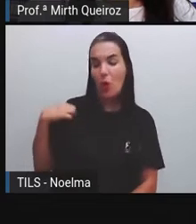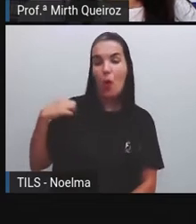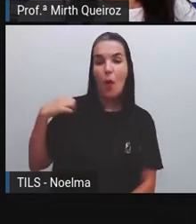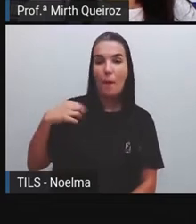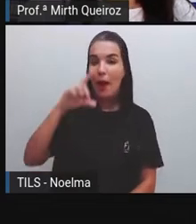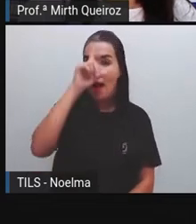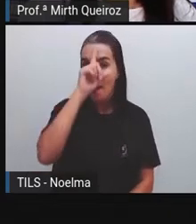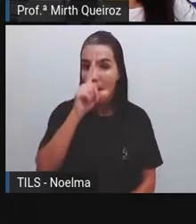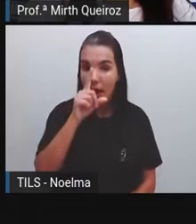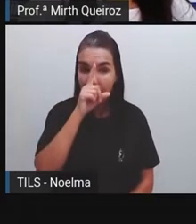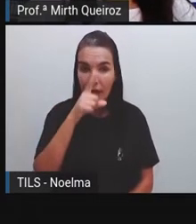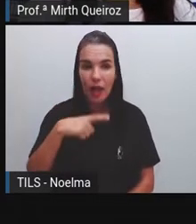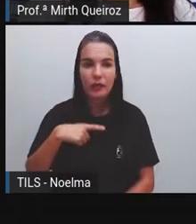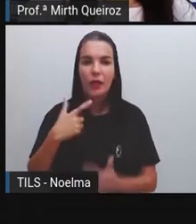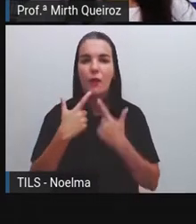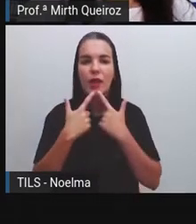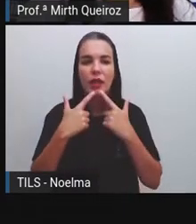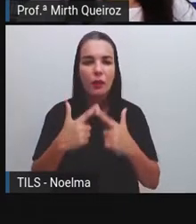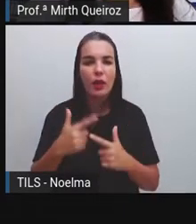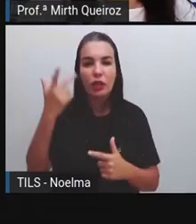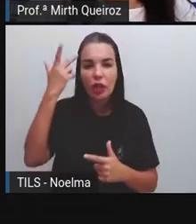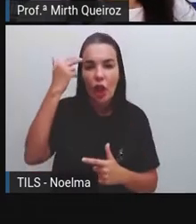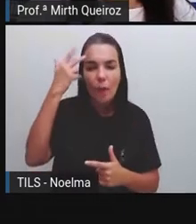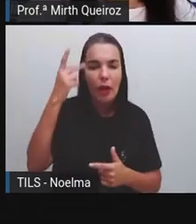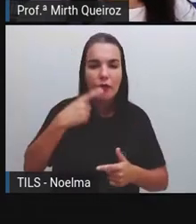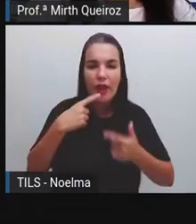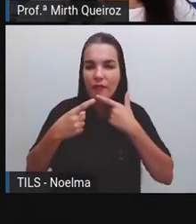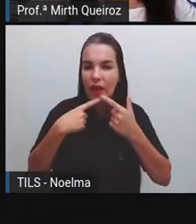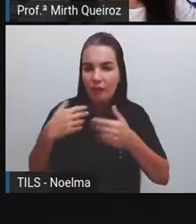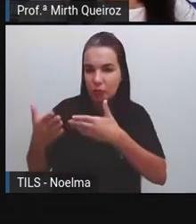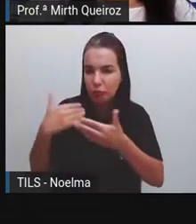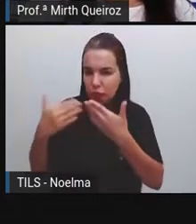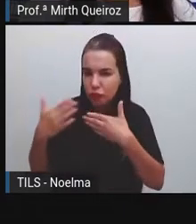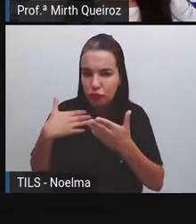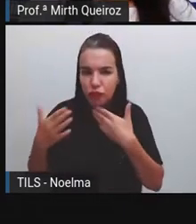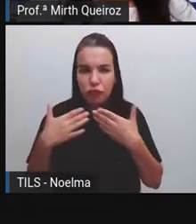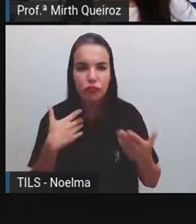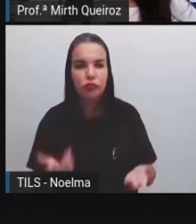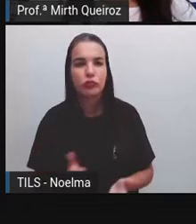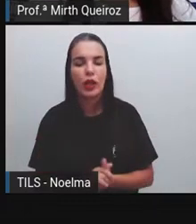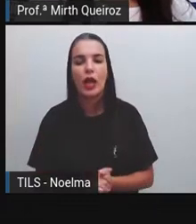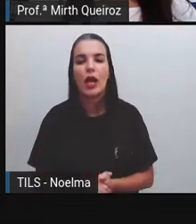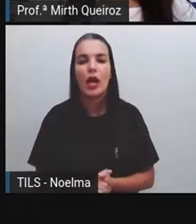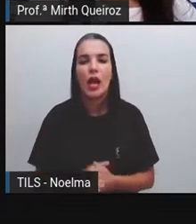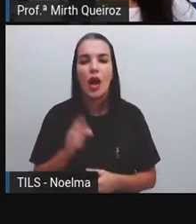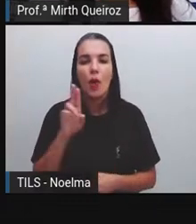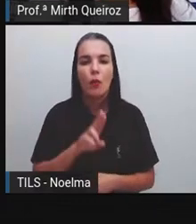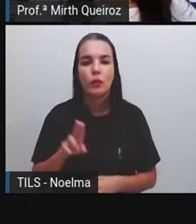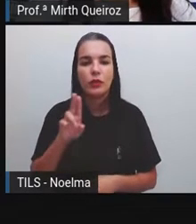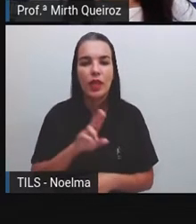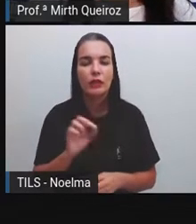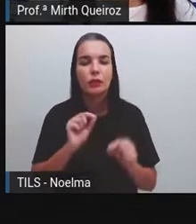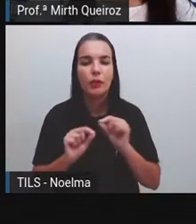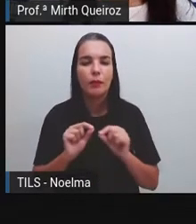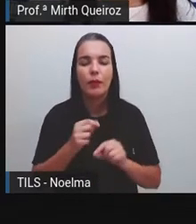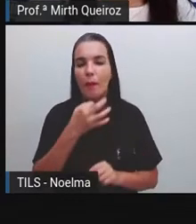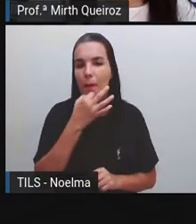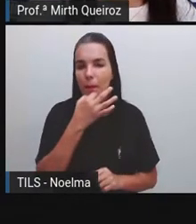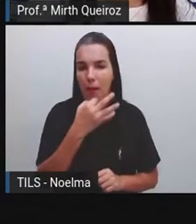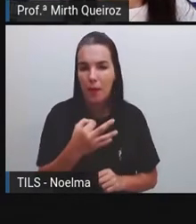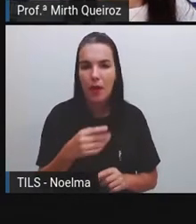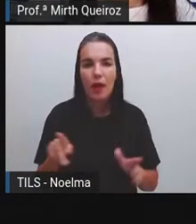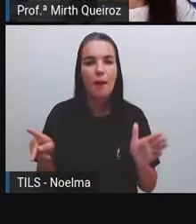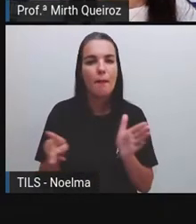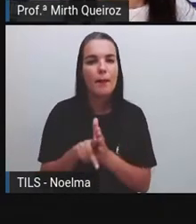linguagem bastante coloquial, ou seja, essa linguagem que a gente utiliza mais no dia a dia, que pode ser até utilizada a gírias, né? E